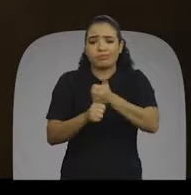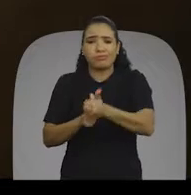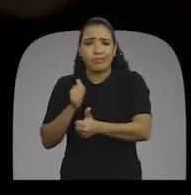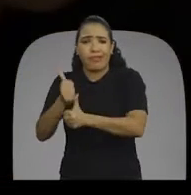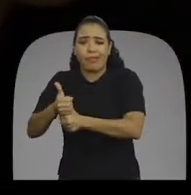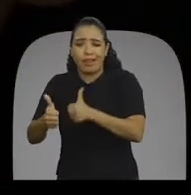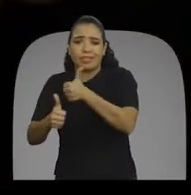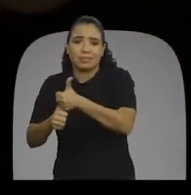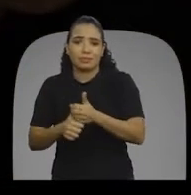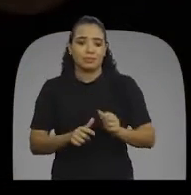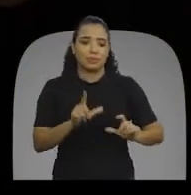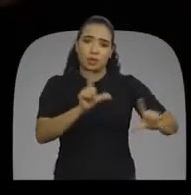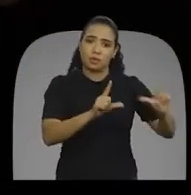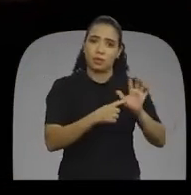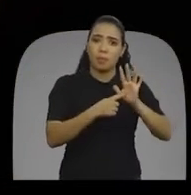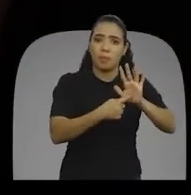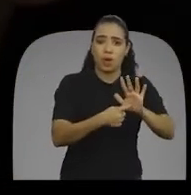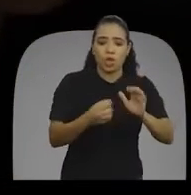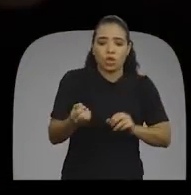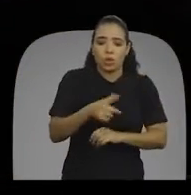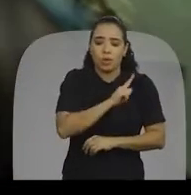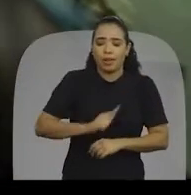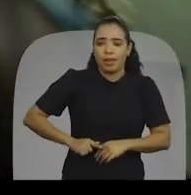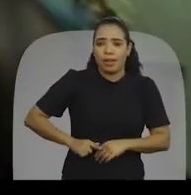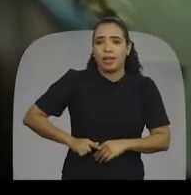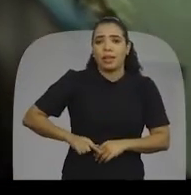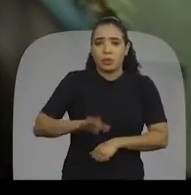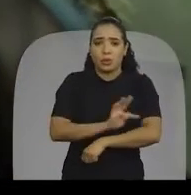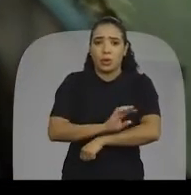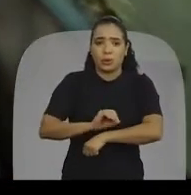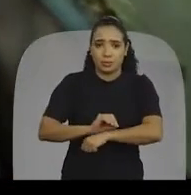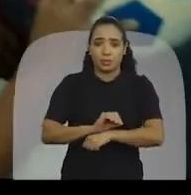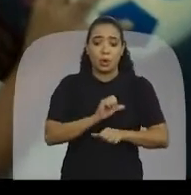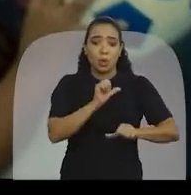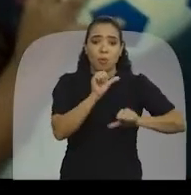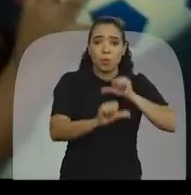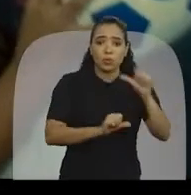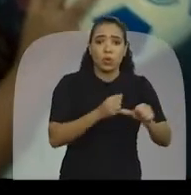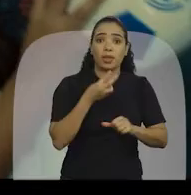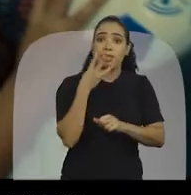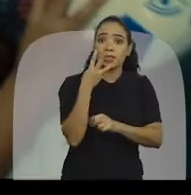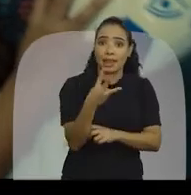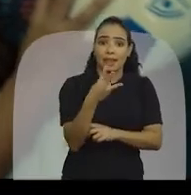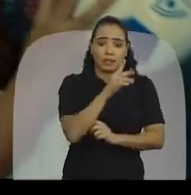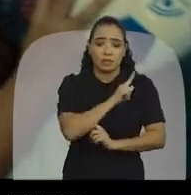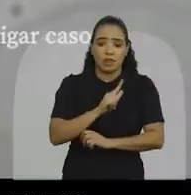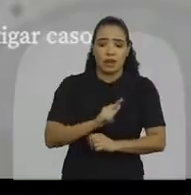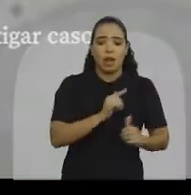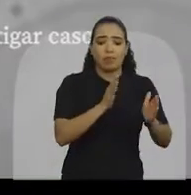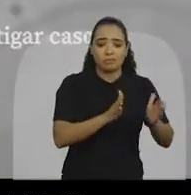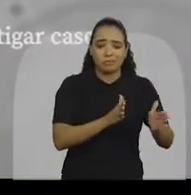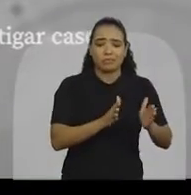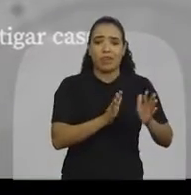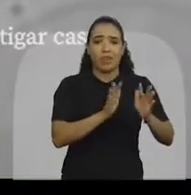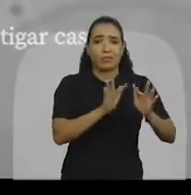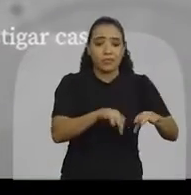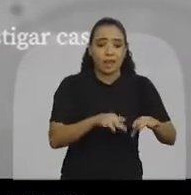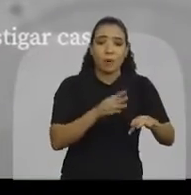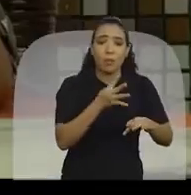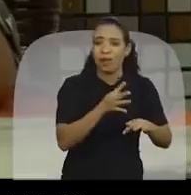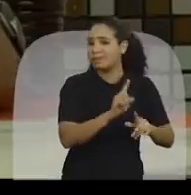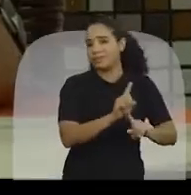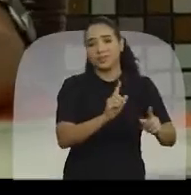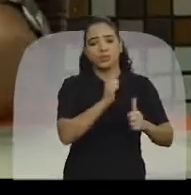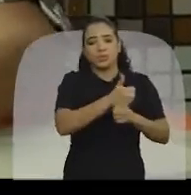diplomação do novo governador do Tocantins. Mudou três governadores num mandato só, como é que faz? A gente não fica nem conhecendo eles.